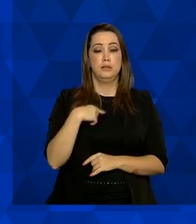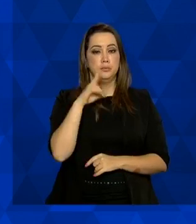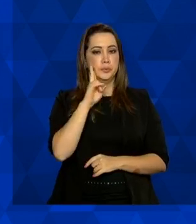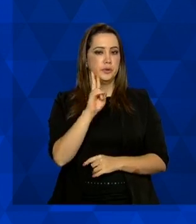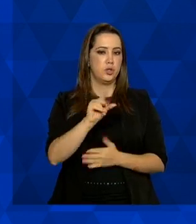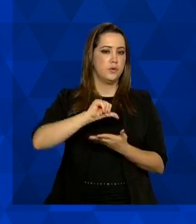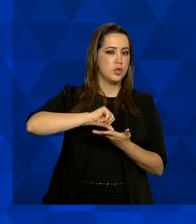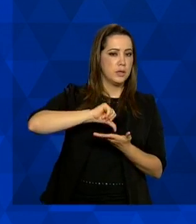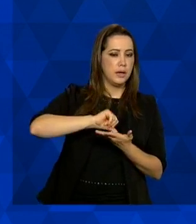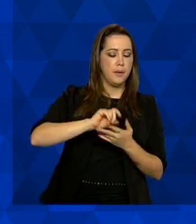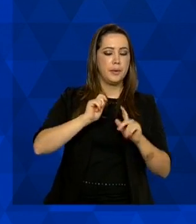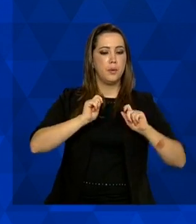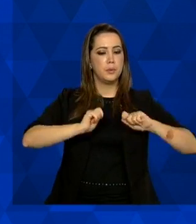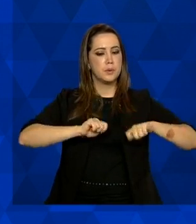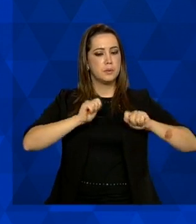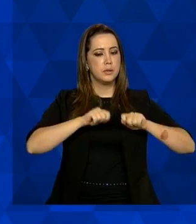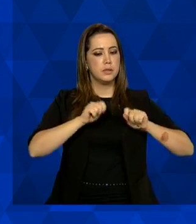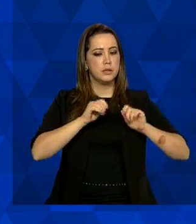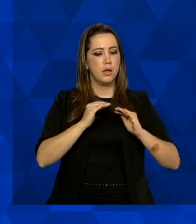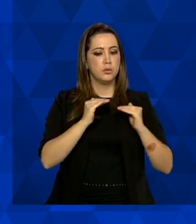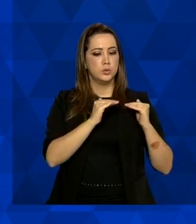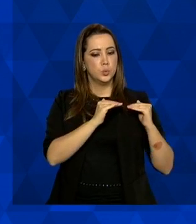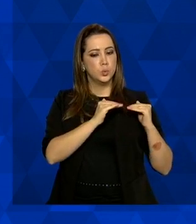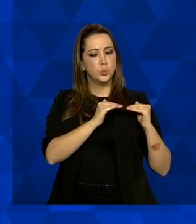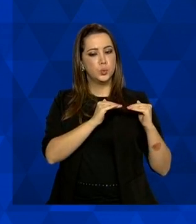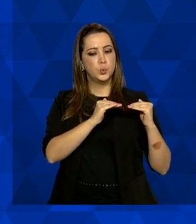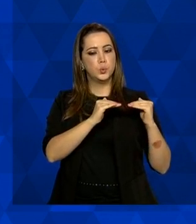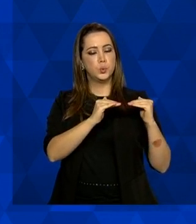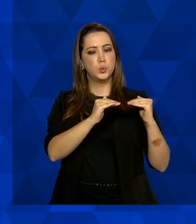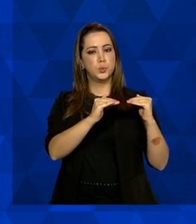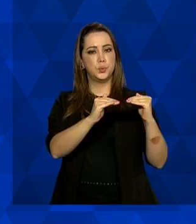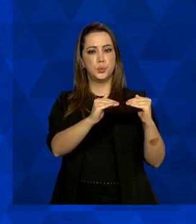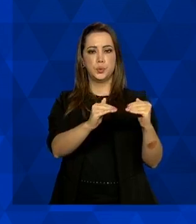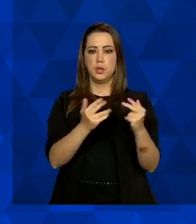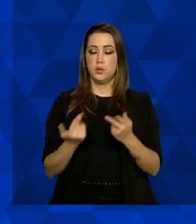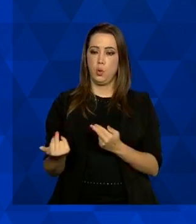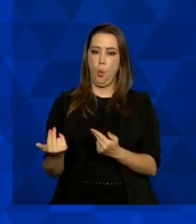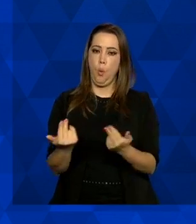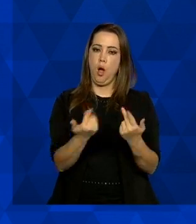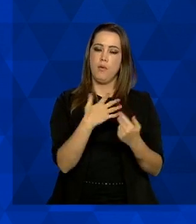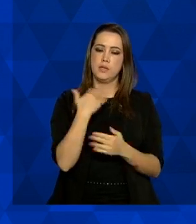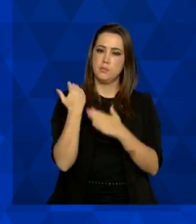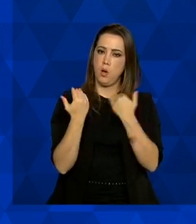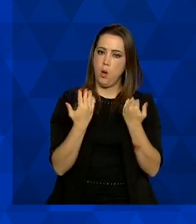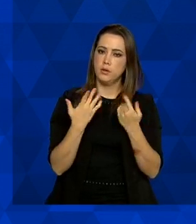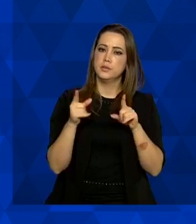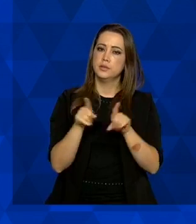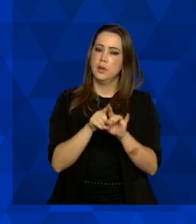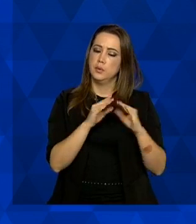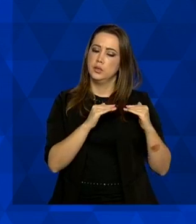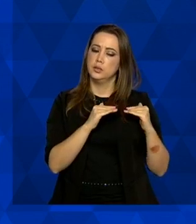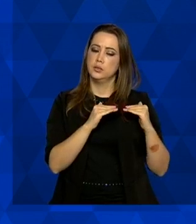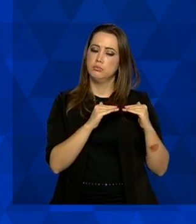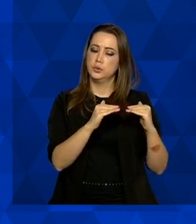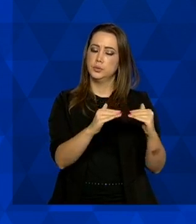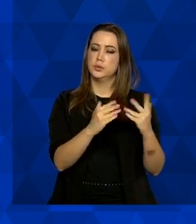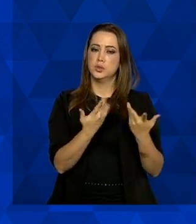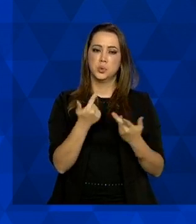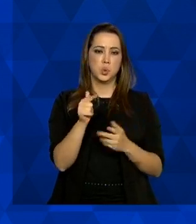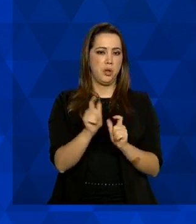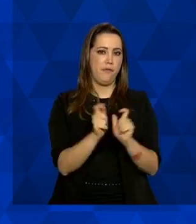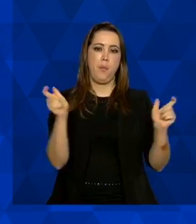a perceber uma tendência à estabilização e assim como os óbitos eles se mantiveram, não houve um aumento